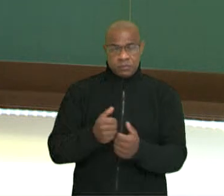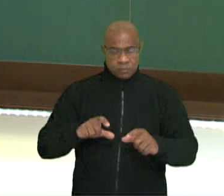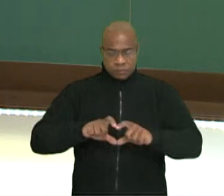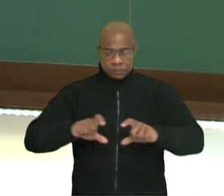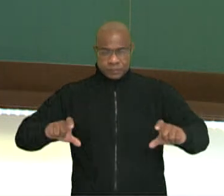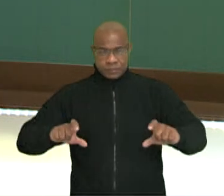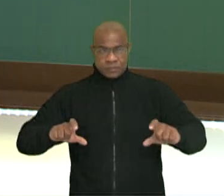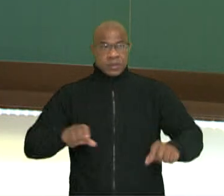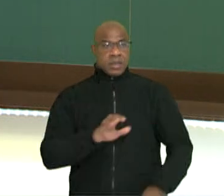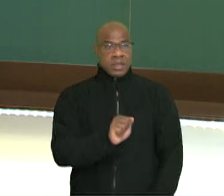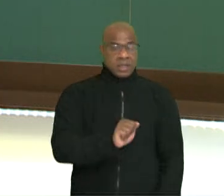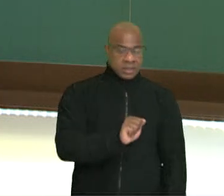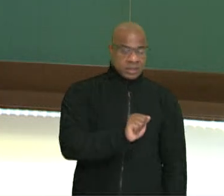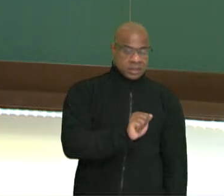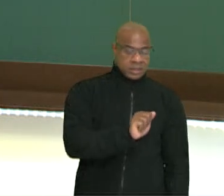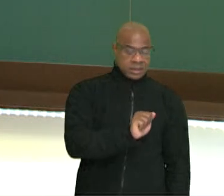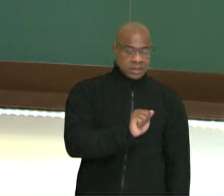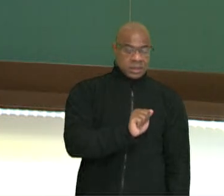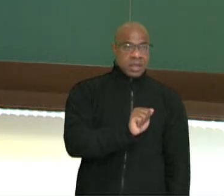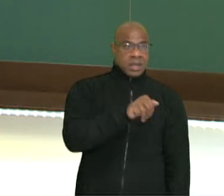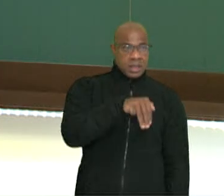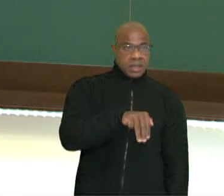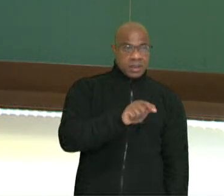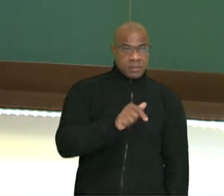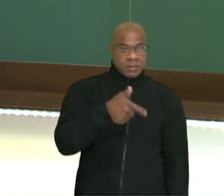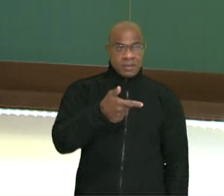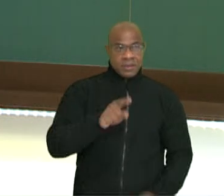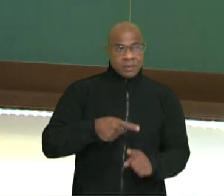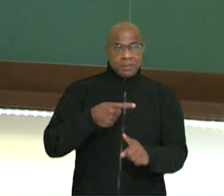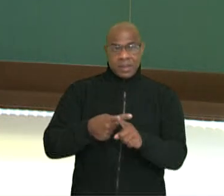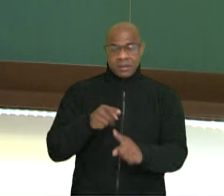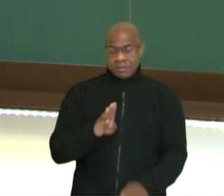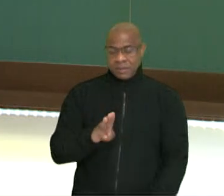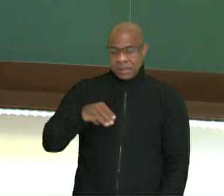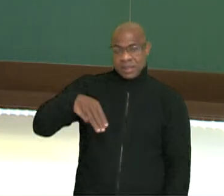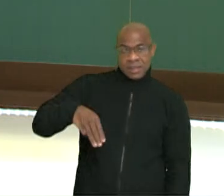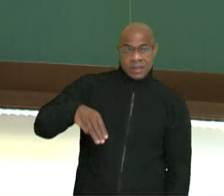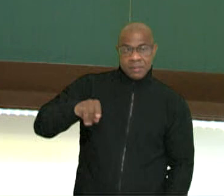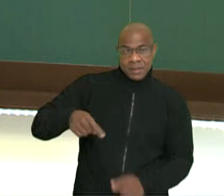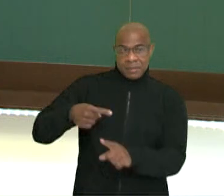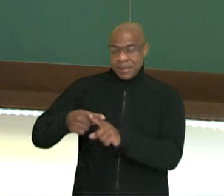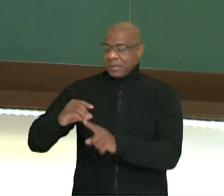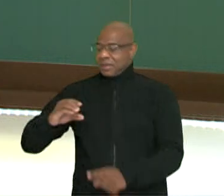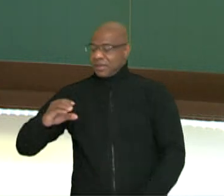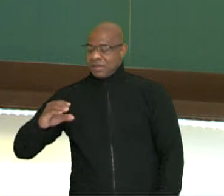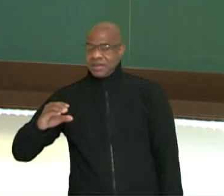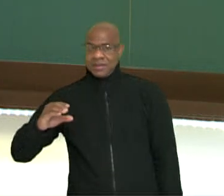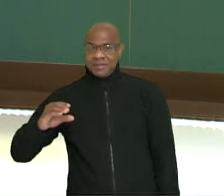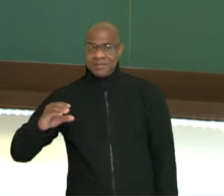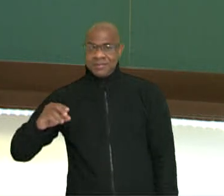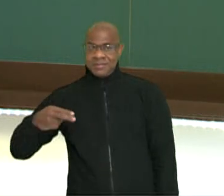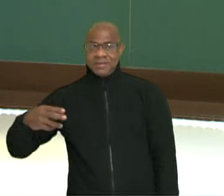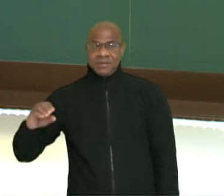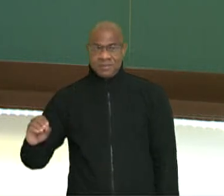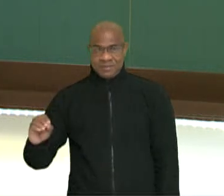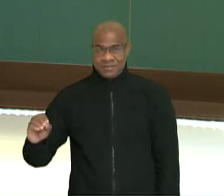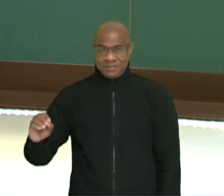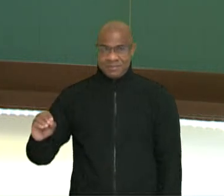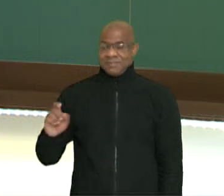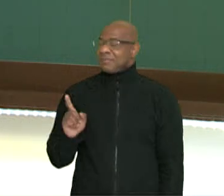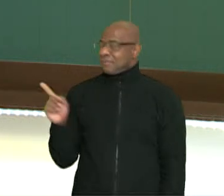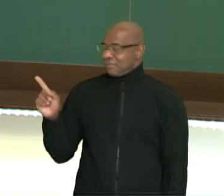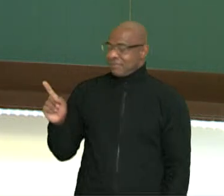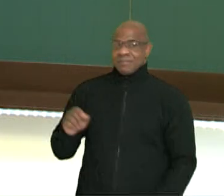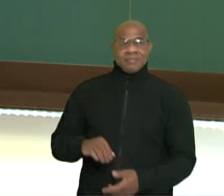Equação do segundo grau, tranquilo, porque eu sei resolver, ok? Equação do quarto eu não sei, mas equação do segundo eu sei. E